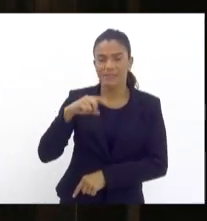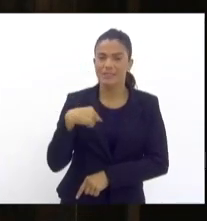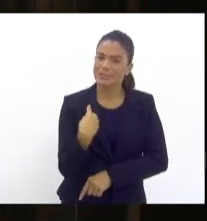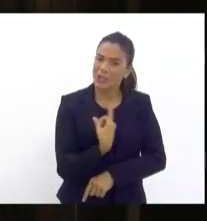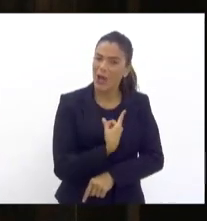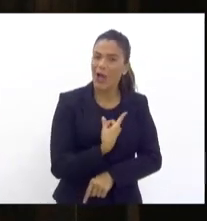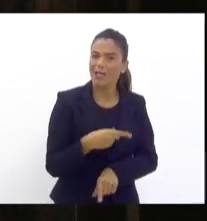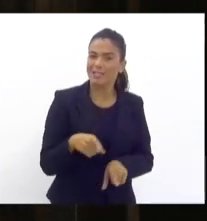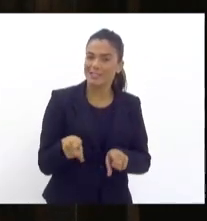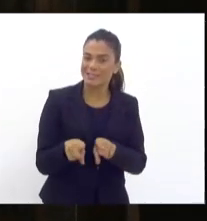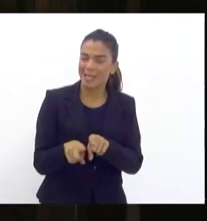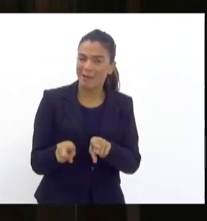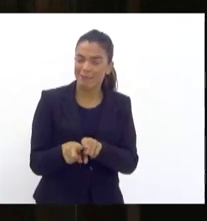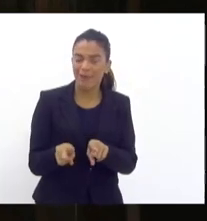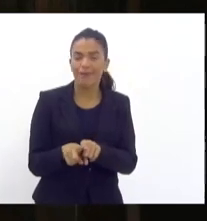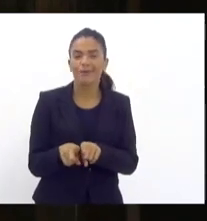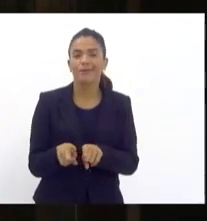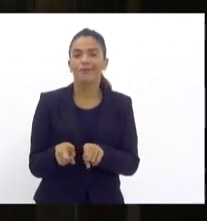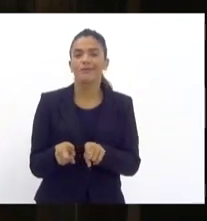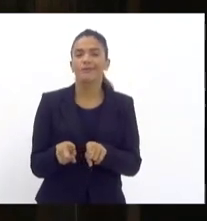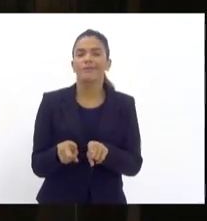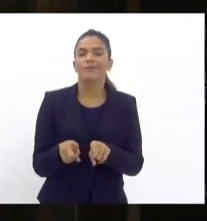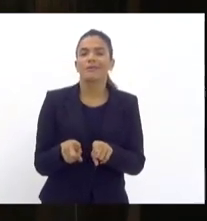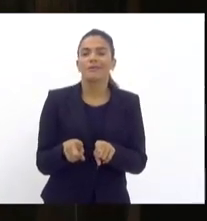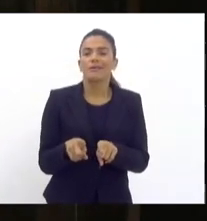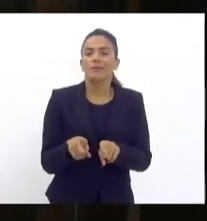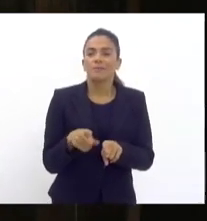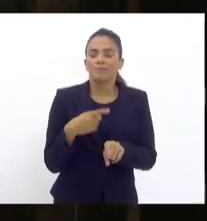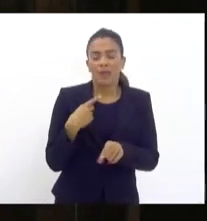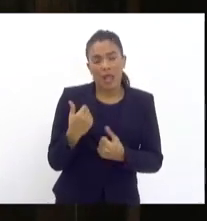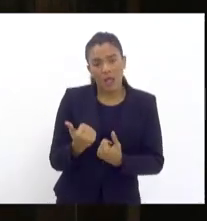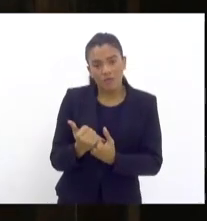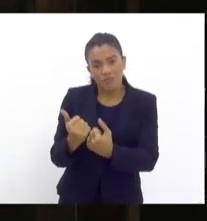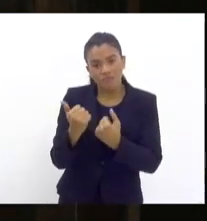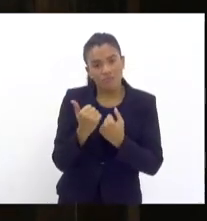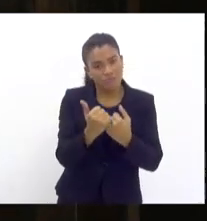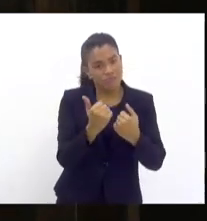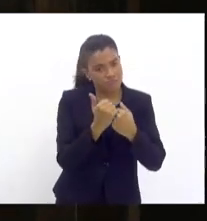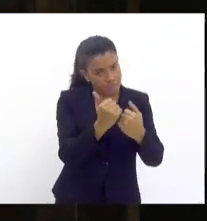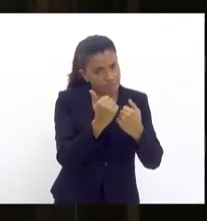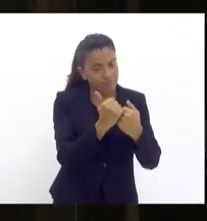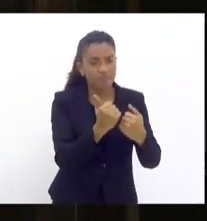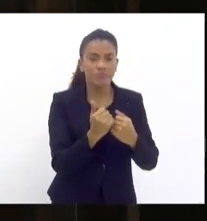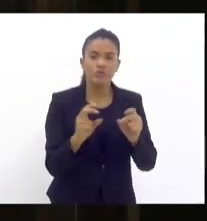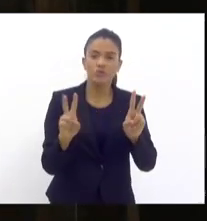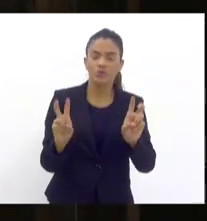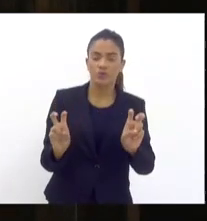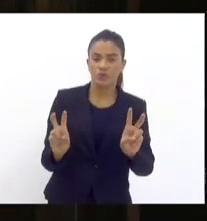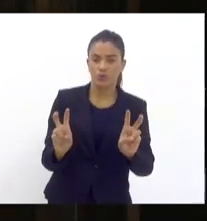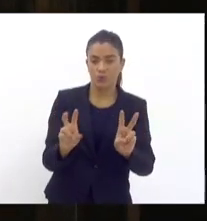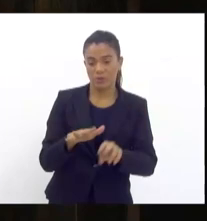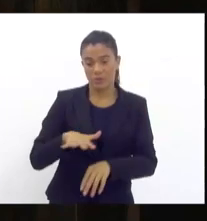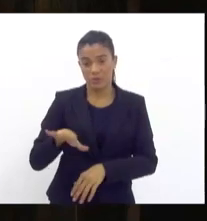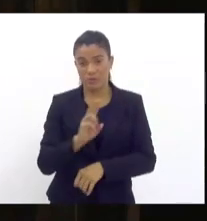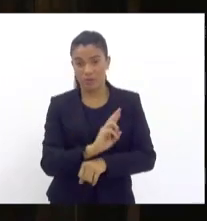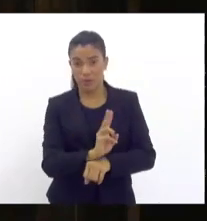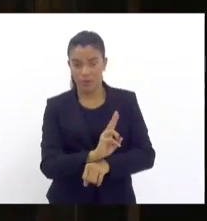nos furtamos a também auxiliar diretamente questões sensíveis à segurança pública,